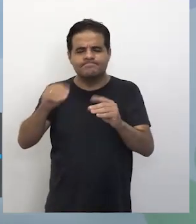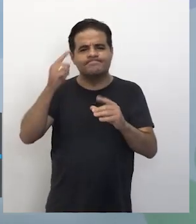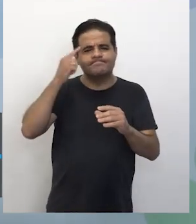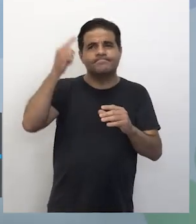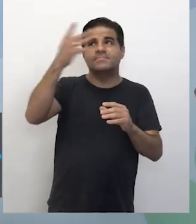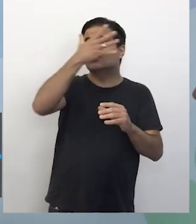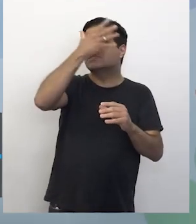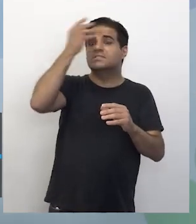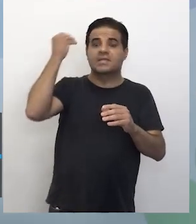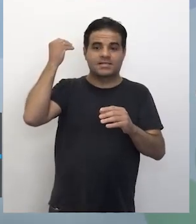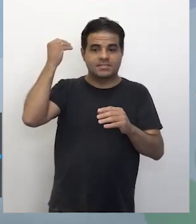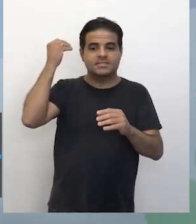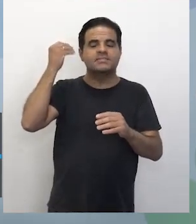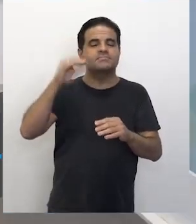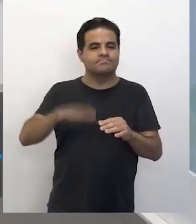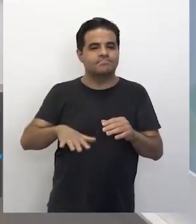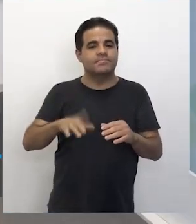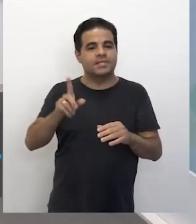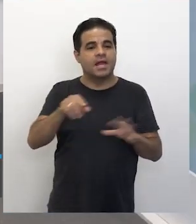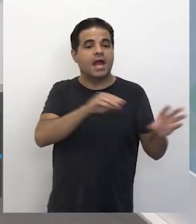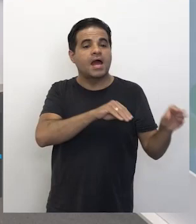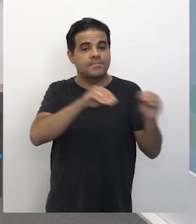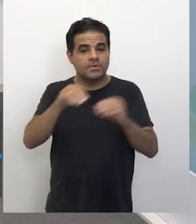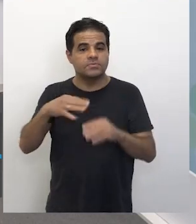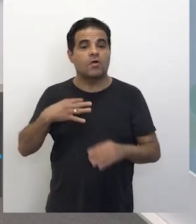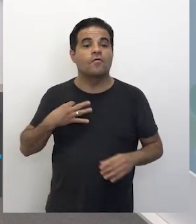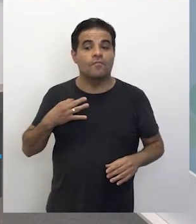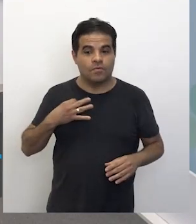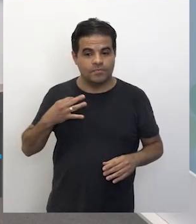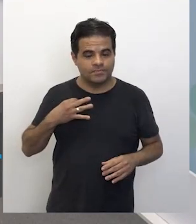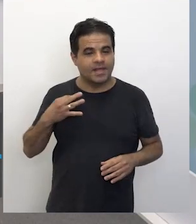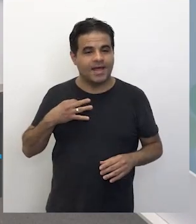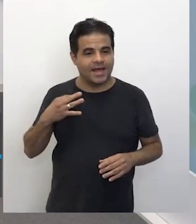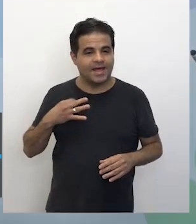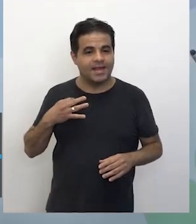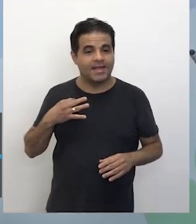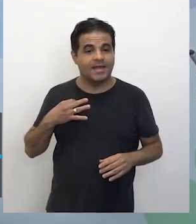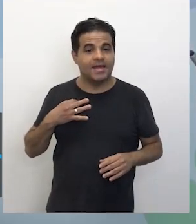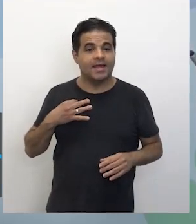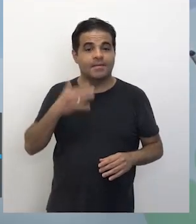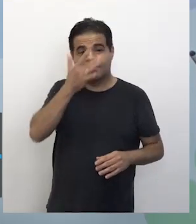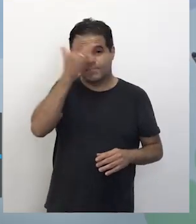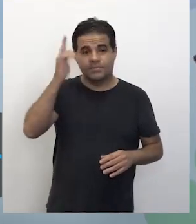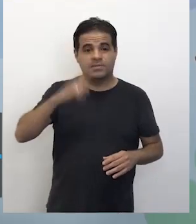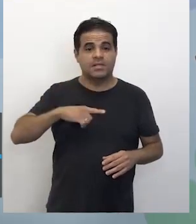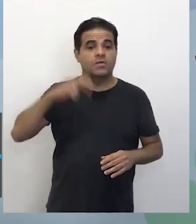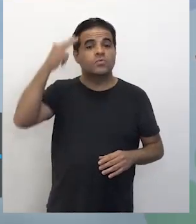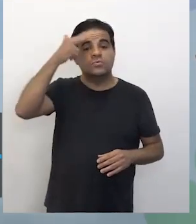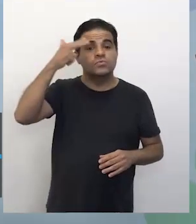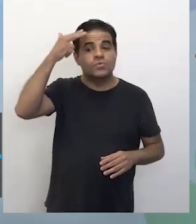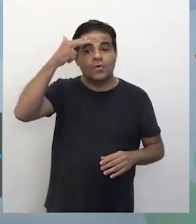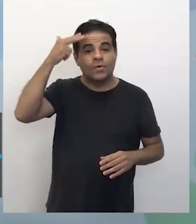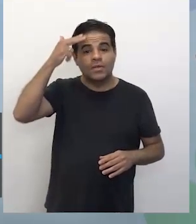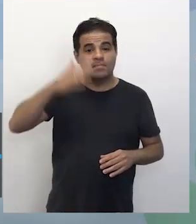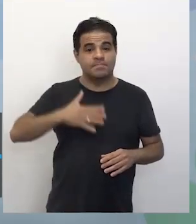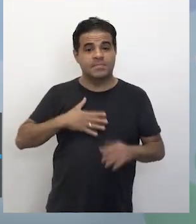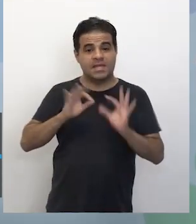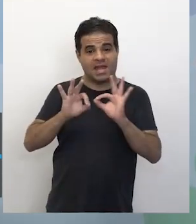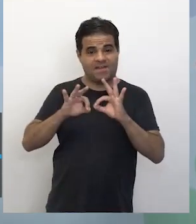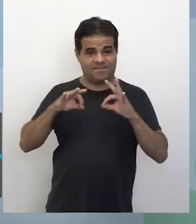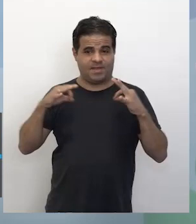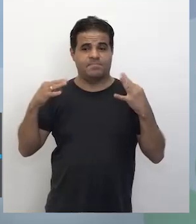gente esquece, que é a imigração voluntária de quem tem um sonho. Porque minha família,